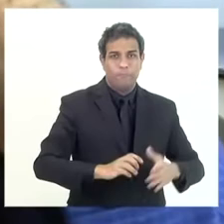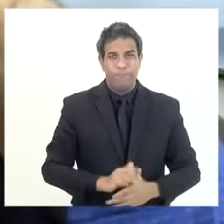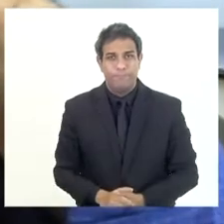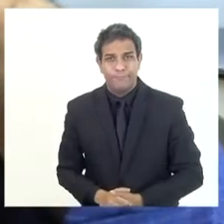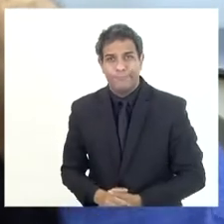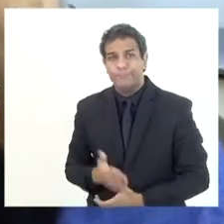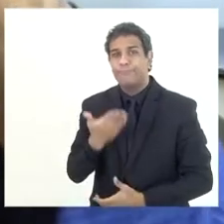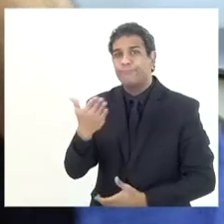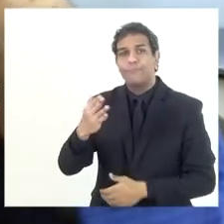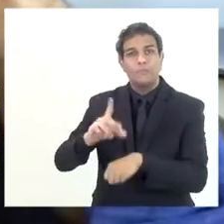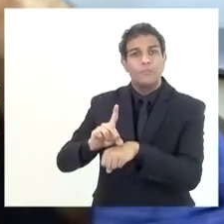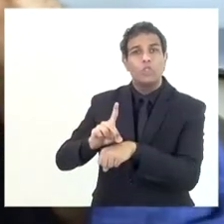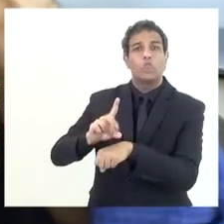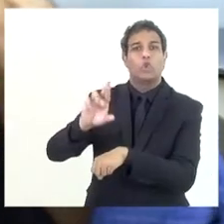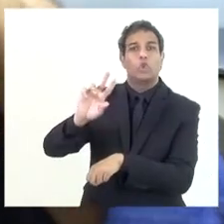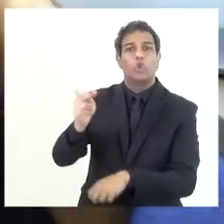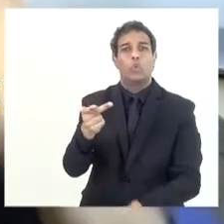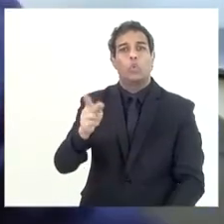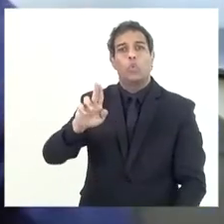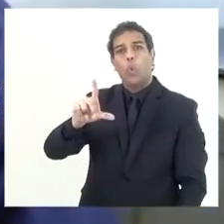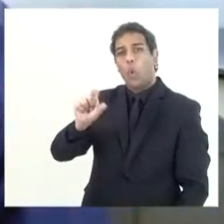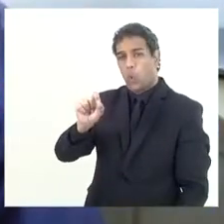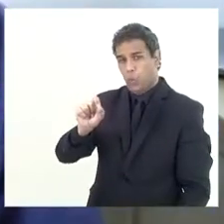Doutor Hugo, olha só,